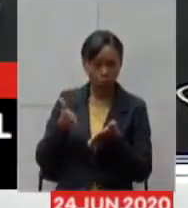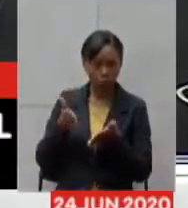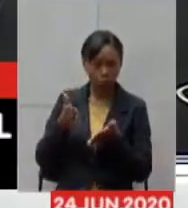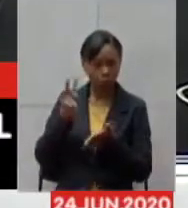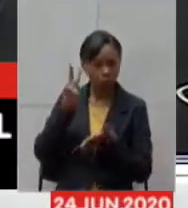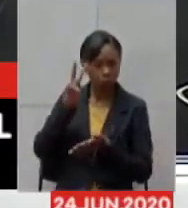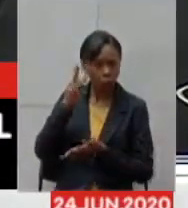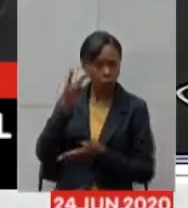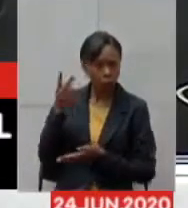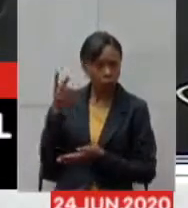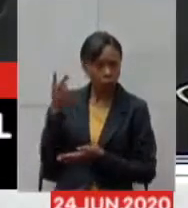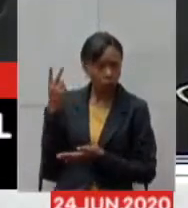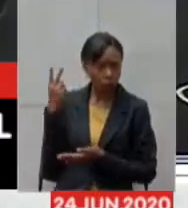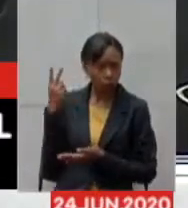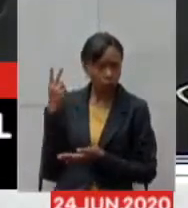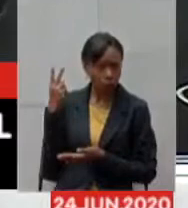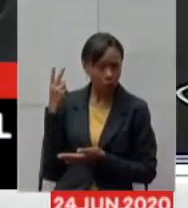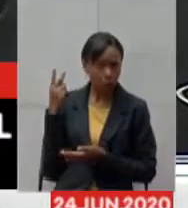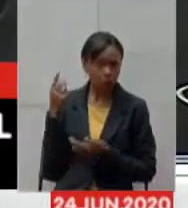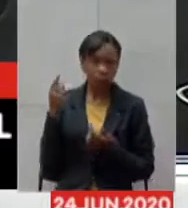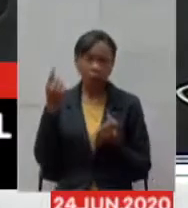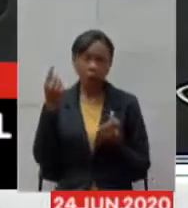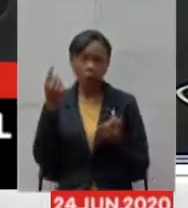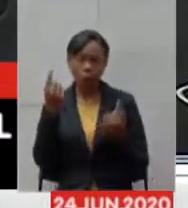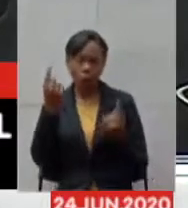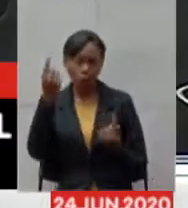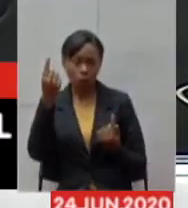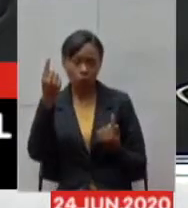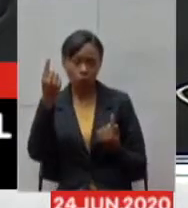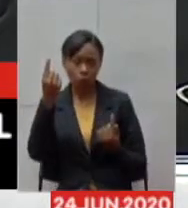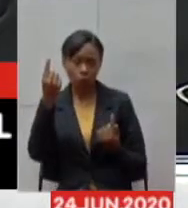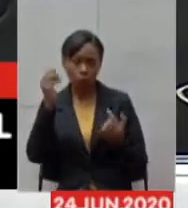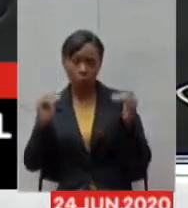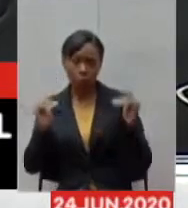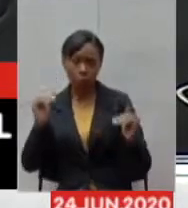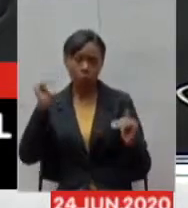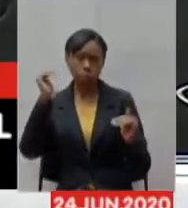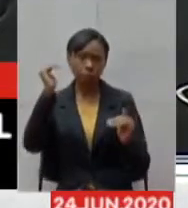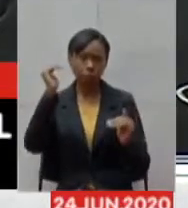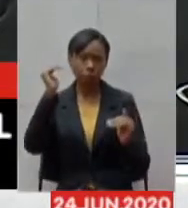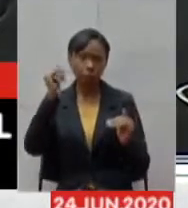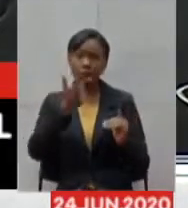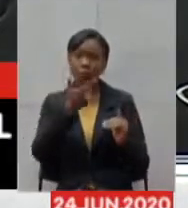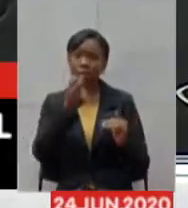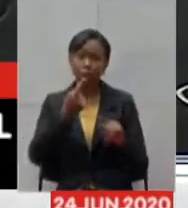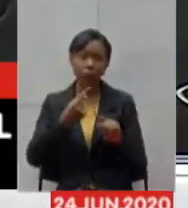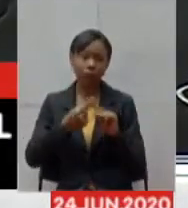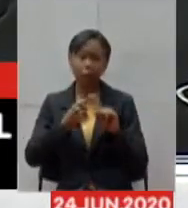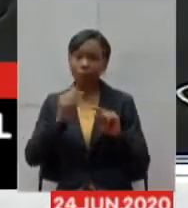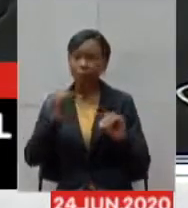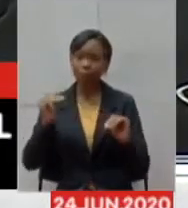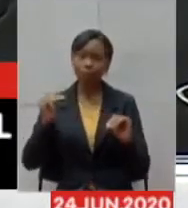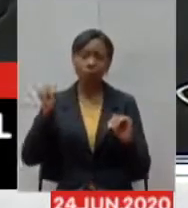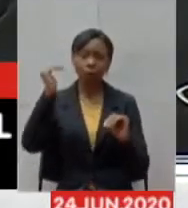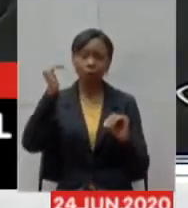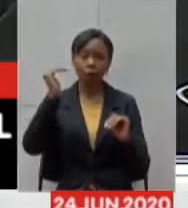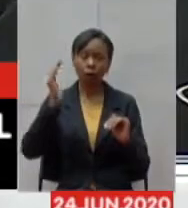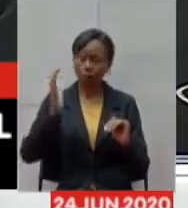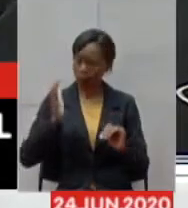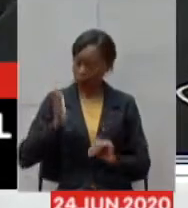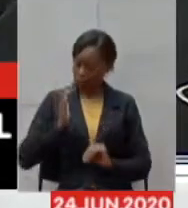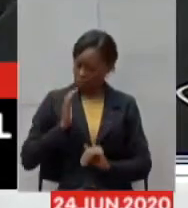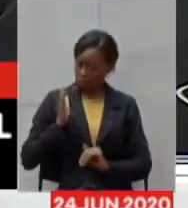20 vezes maior do que o outro né um país tem uma renda per capita